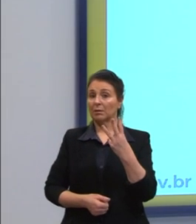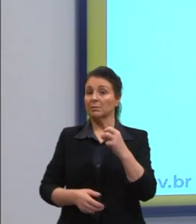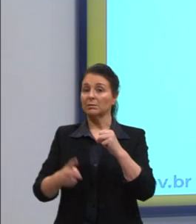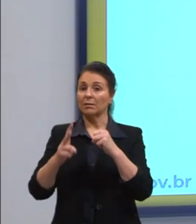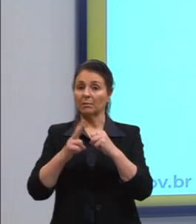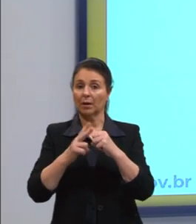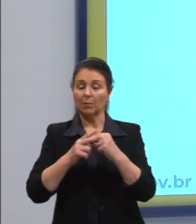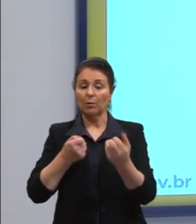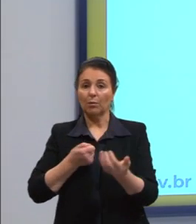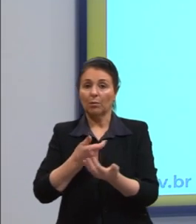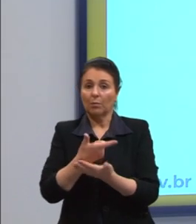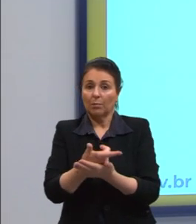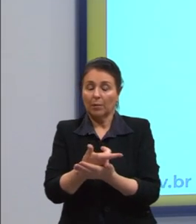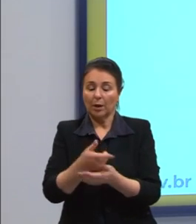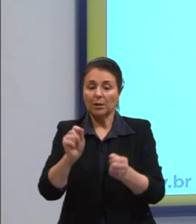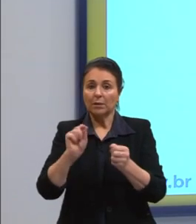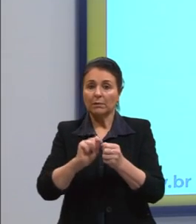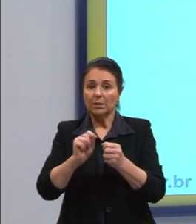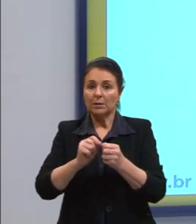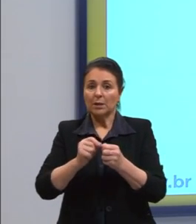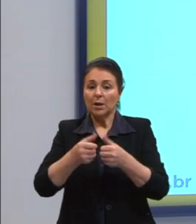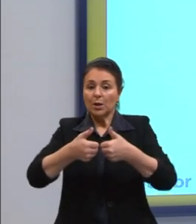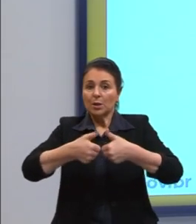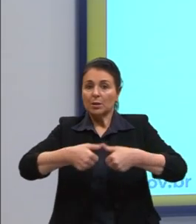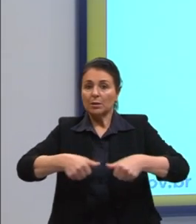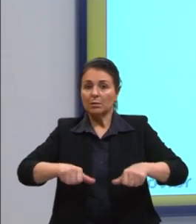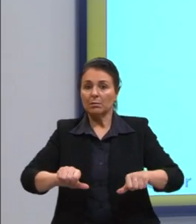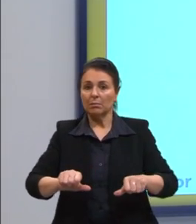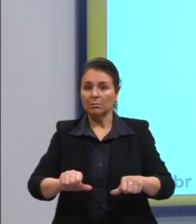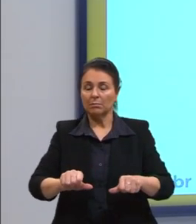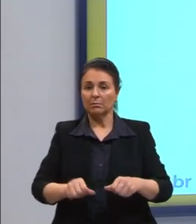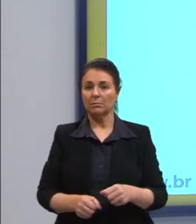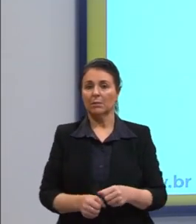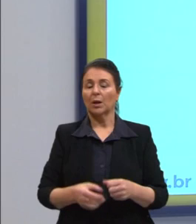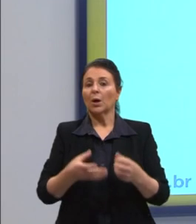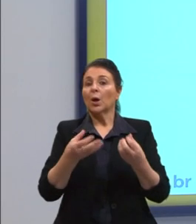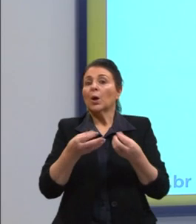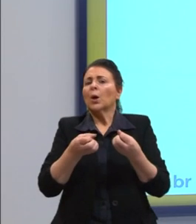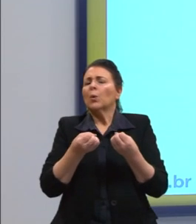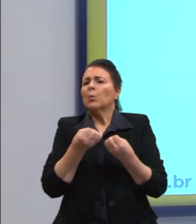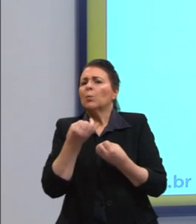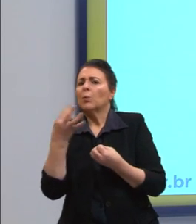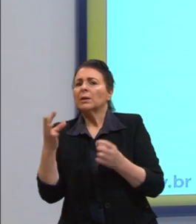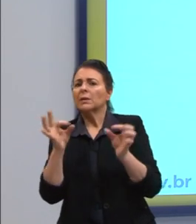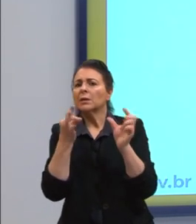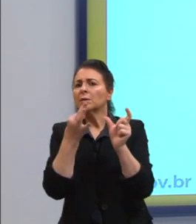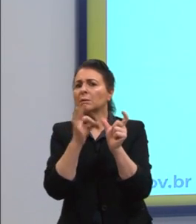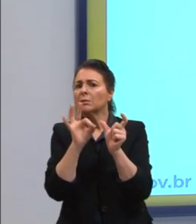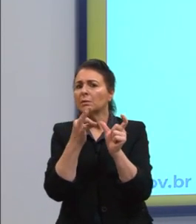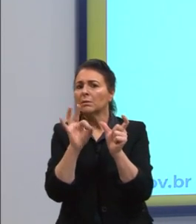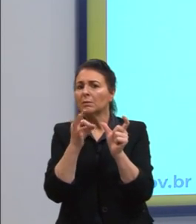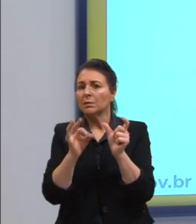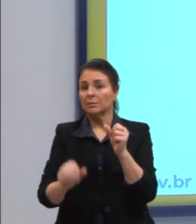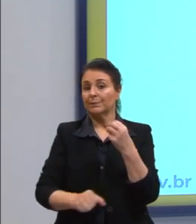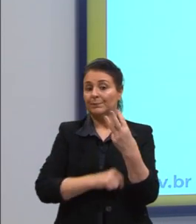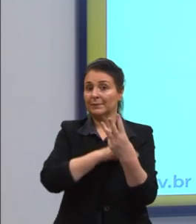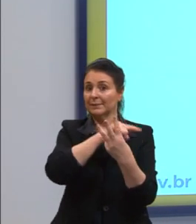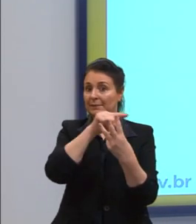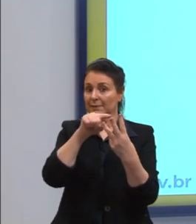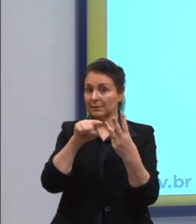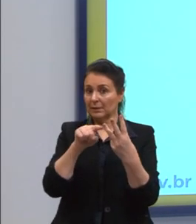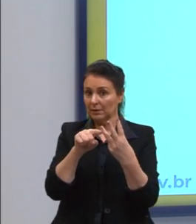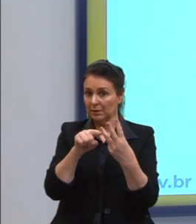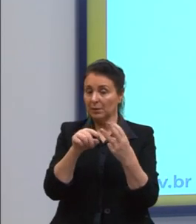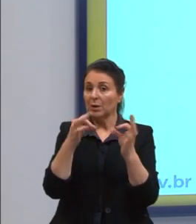fiz e estou. Quantas orações eu vou ter ali? Três orações. Se eu tenho